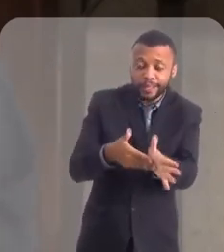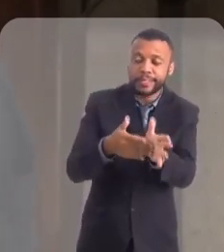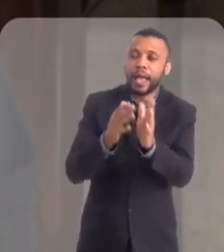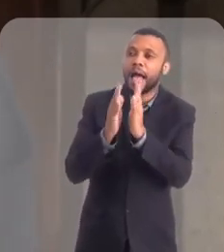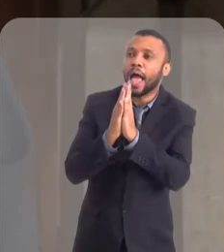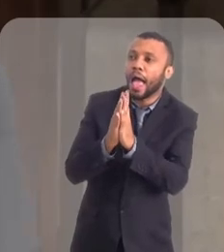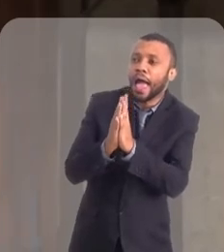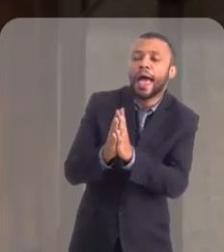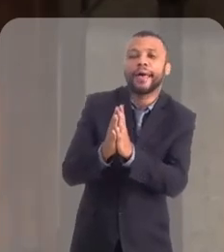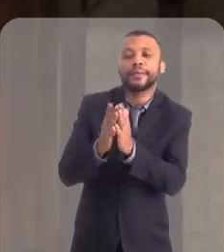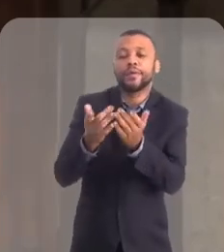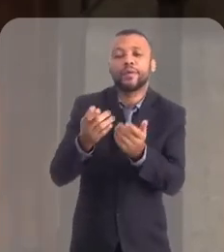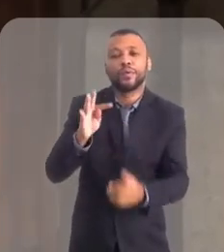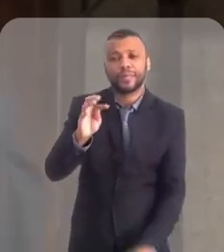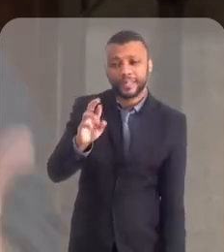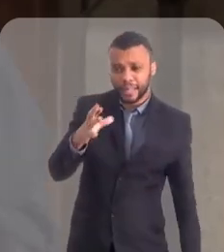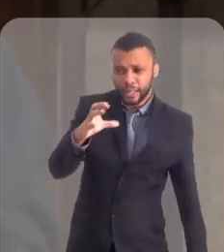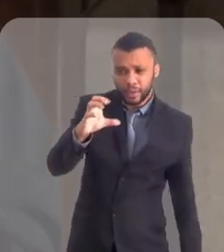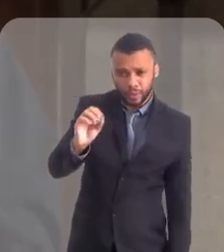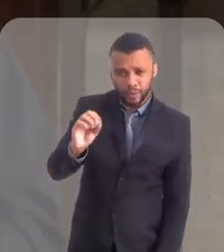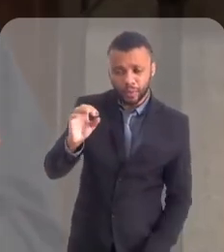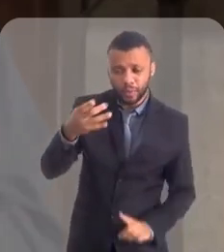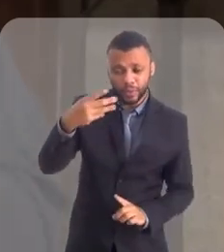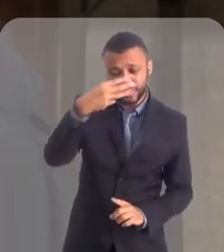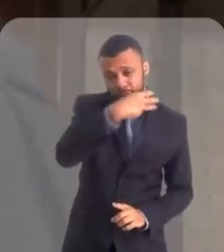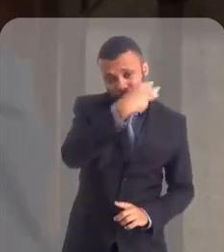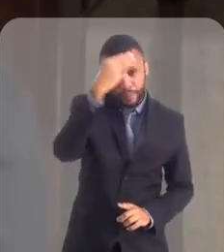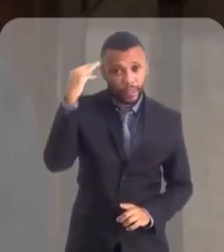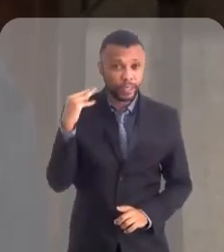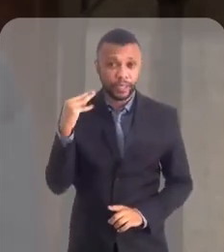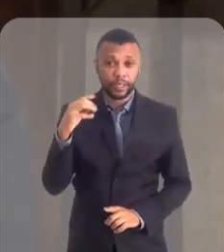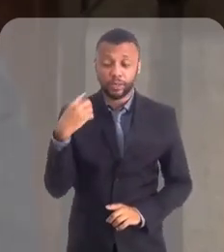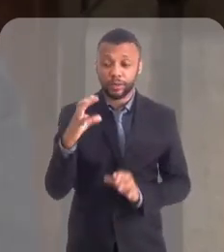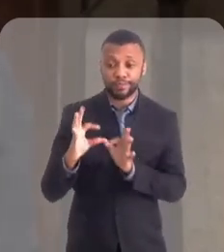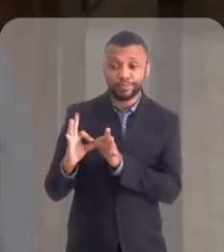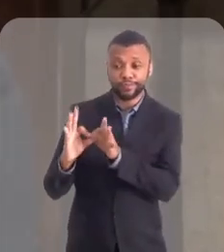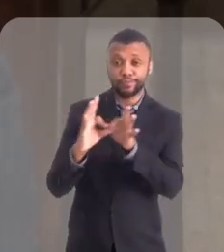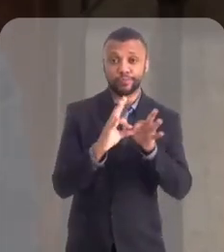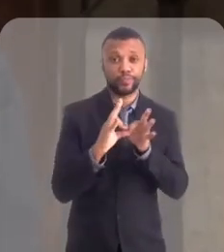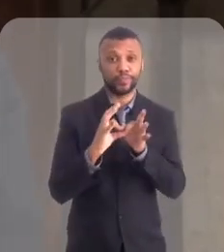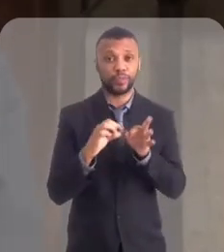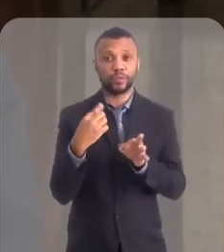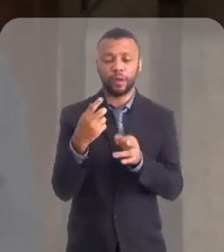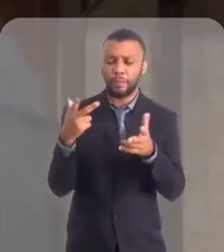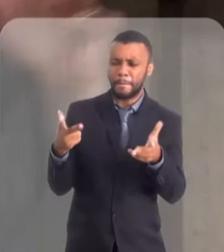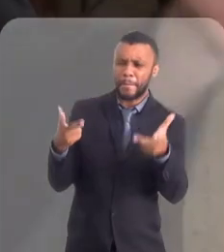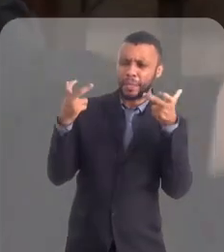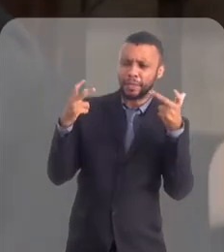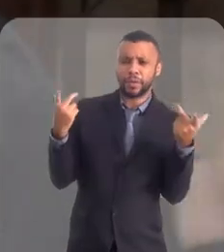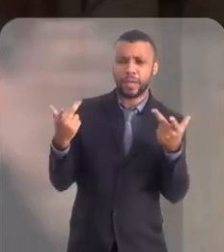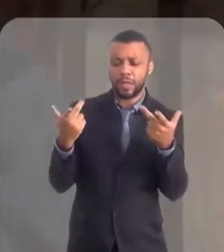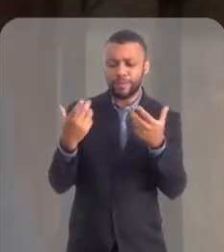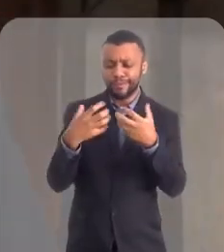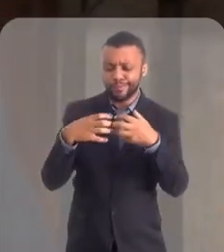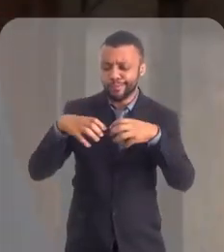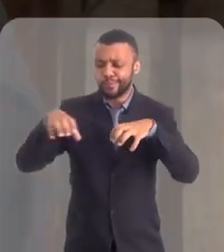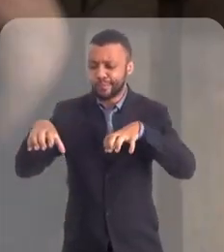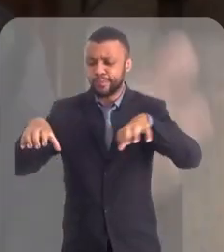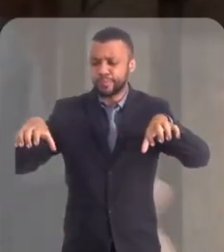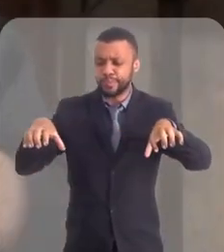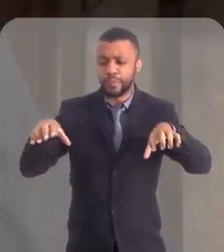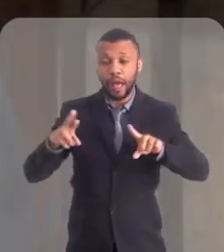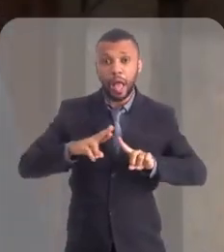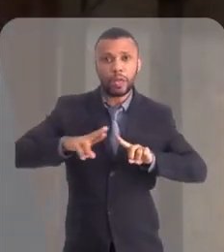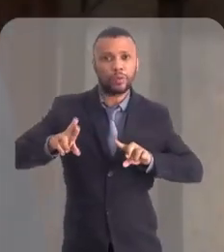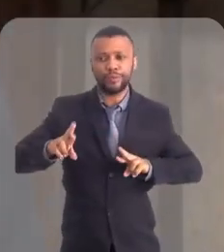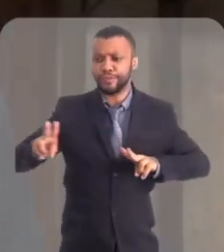Nossa Senhora, que é uma devoção católica romana. Por quê? Porque por estarmos em comunhão, nós não nos vemos como duas religiões diferentes. Nós